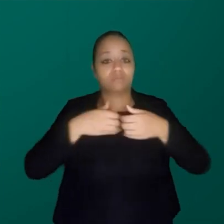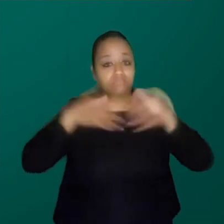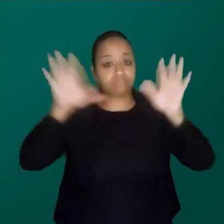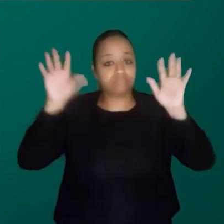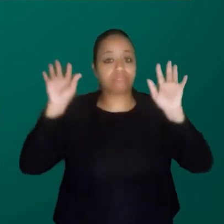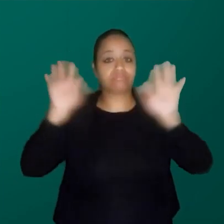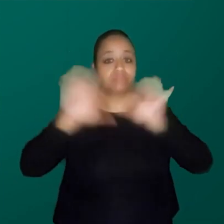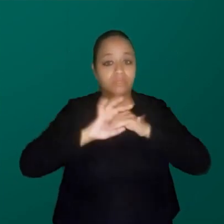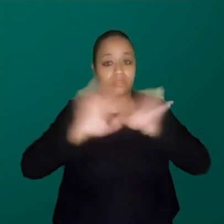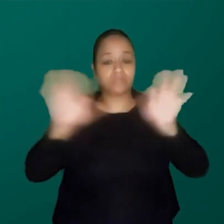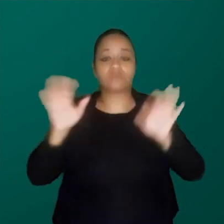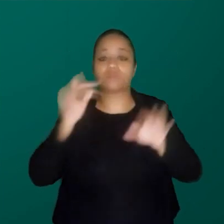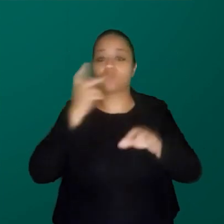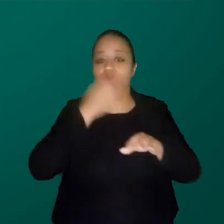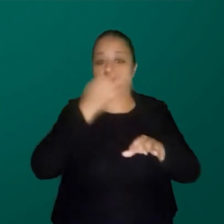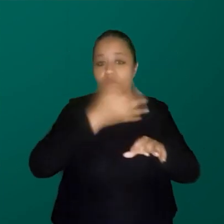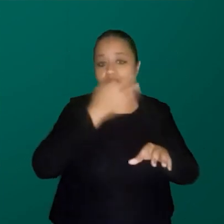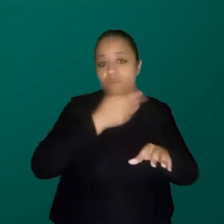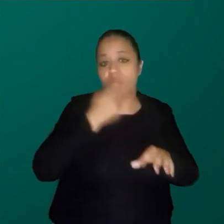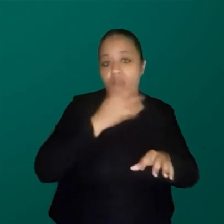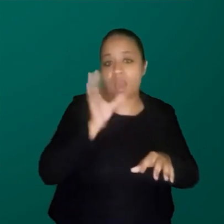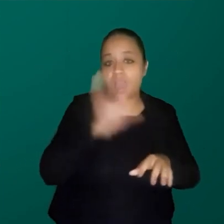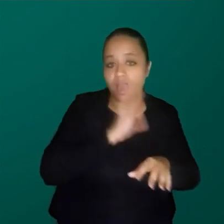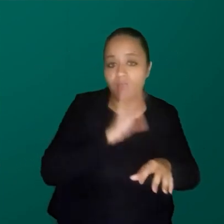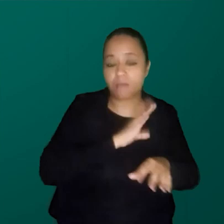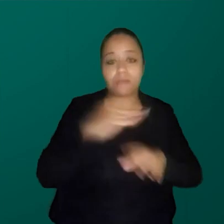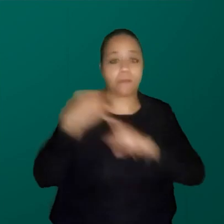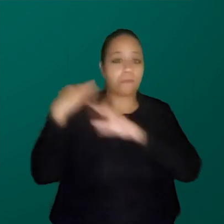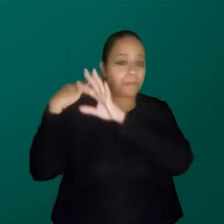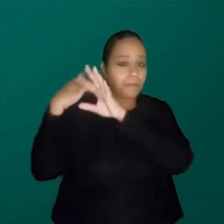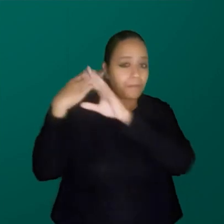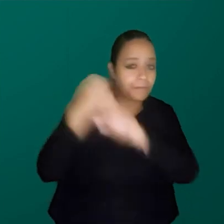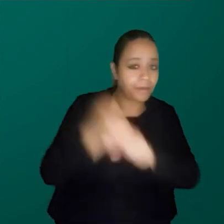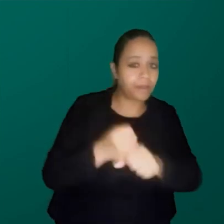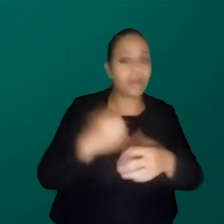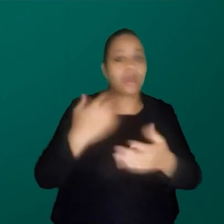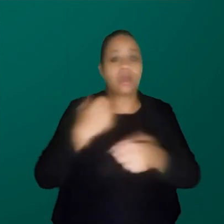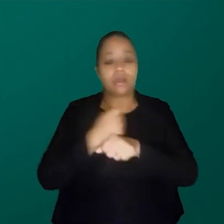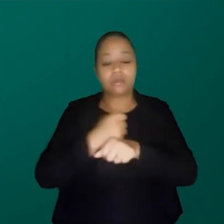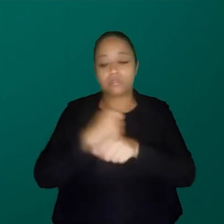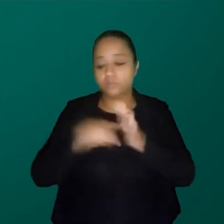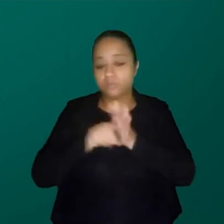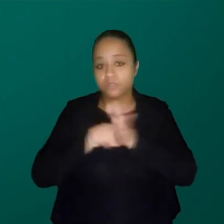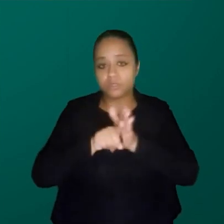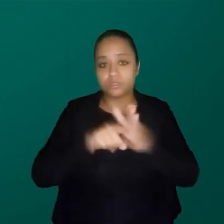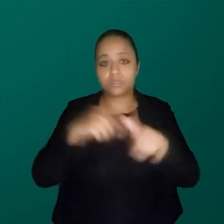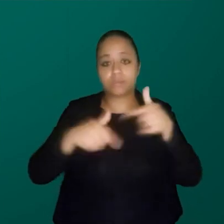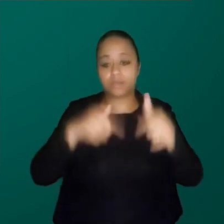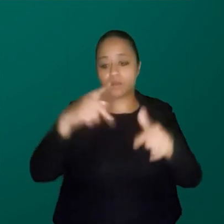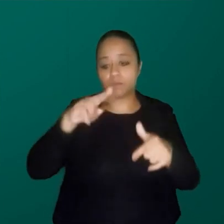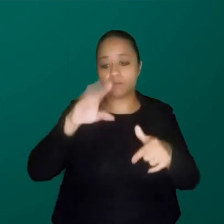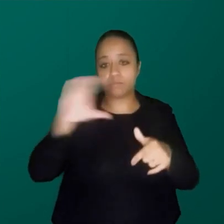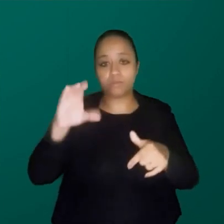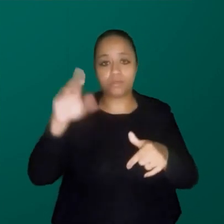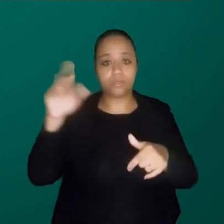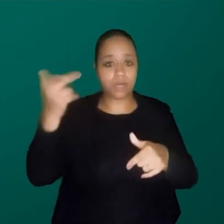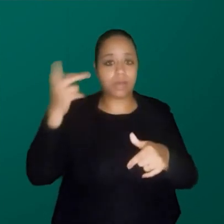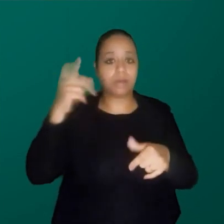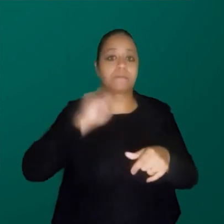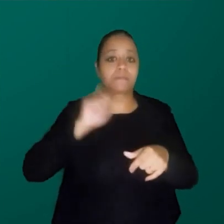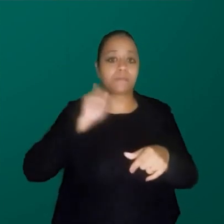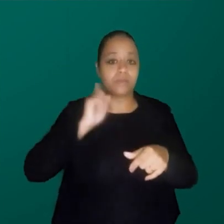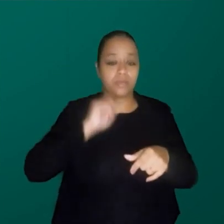eu vou contar rapidinho um pouquinho da minha trajetória de pesquisa, eu sou professora hoje na PUC Minas, mas fiz meu doutorado na